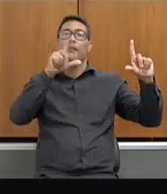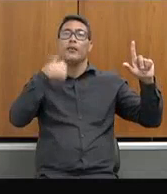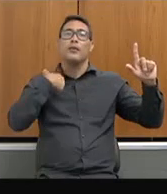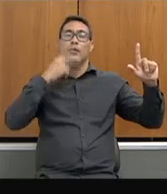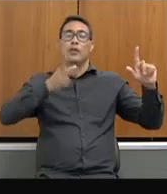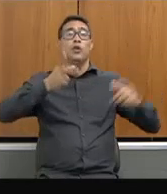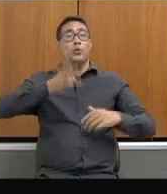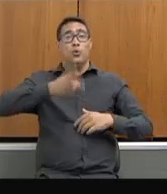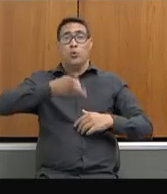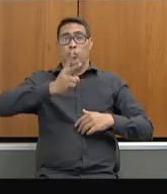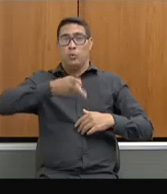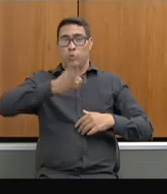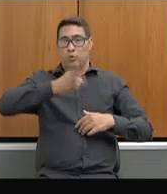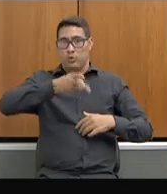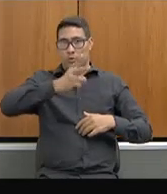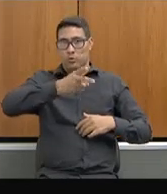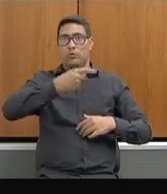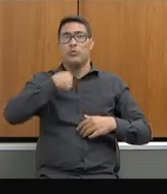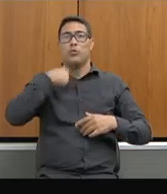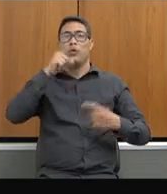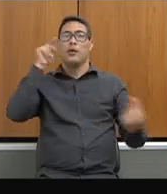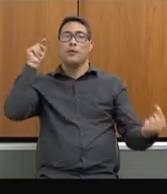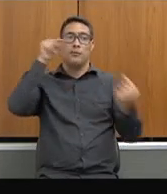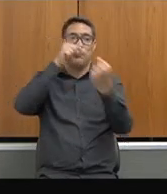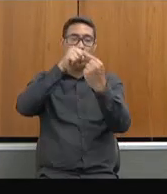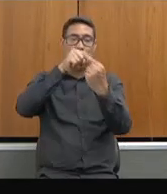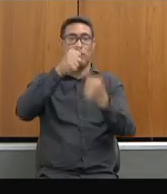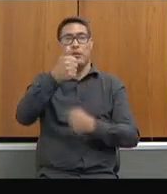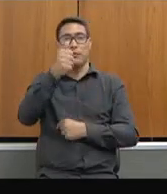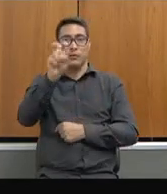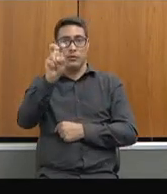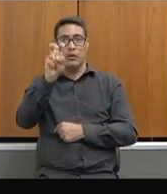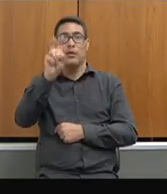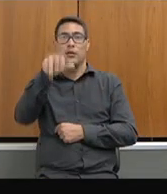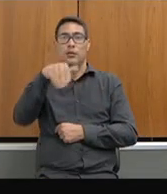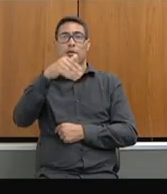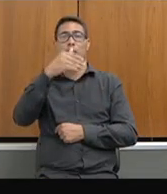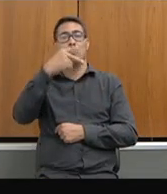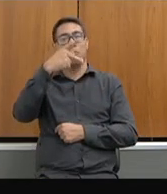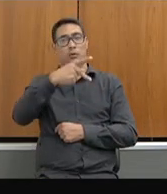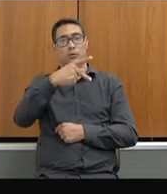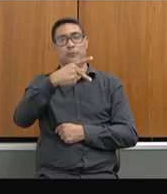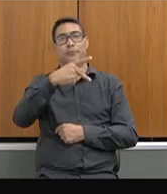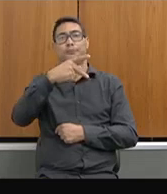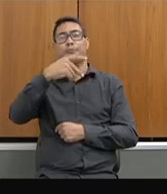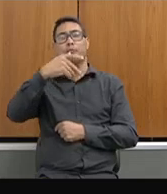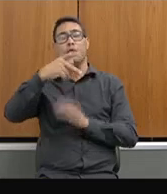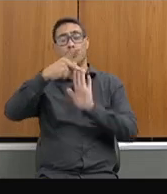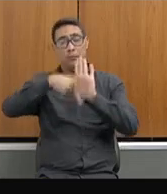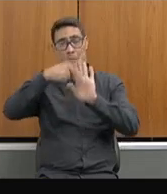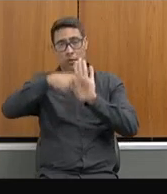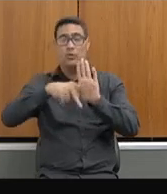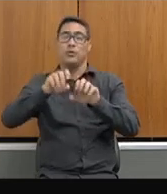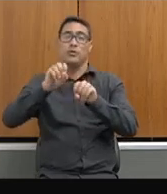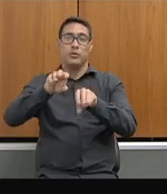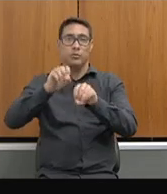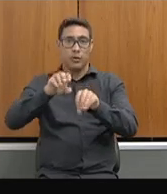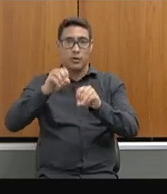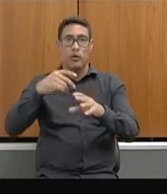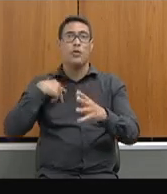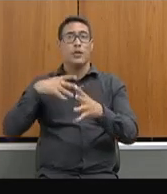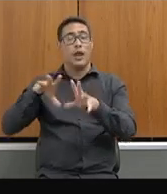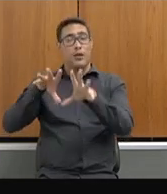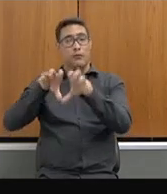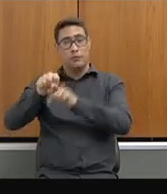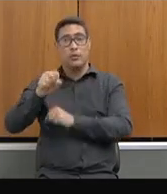continuamos fomentando, principalmente, a meta 15 do Plano Estadual de Educação, que é a formação continuada dos nossos servidores, dos nossos